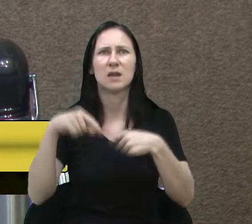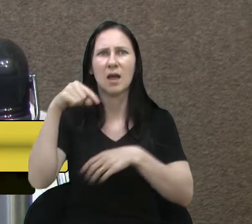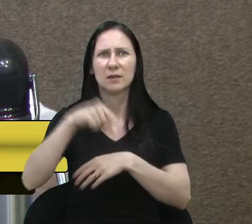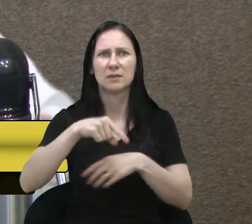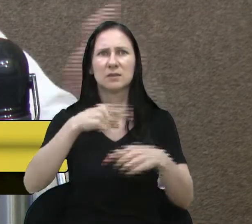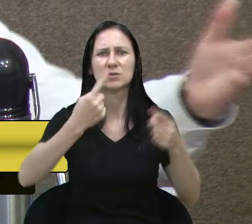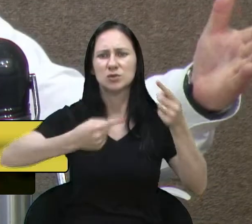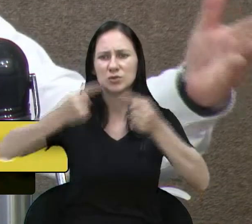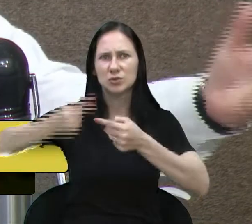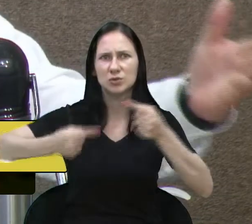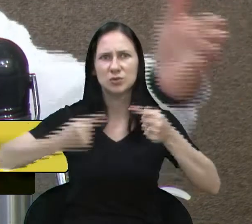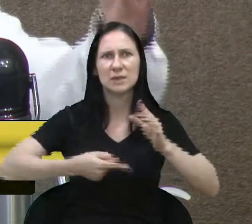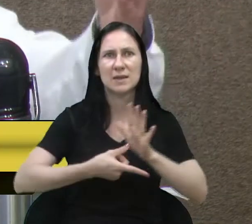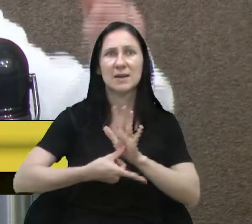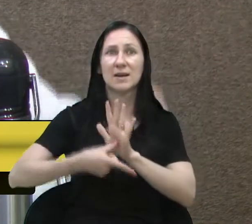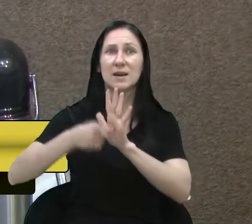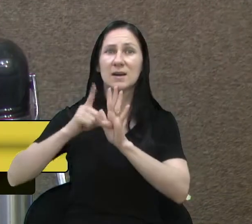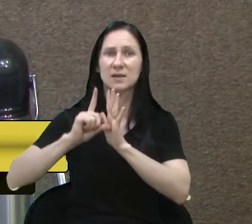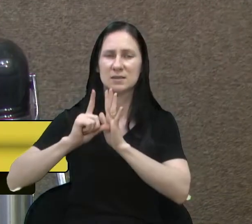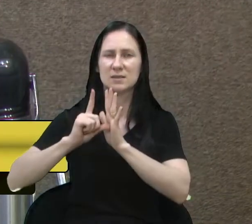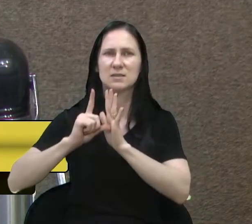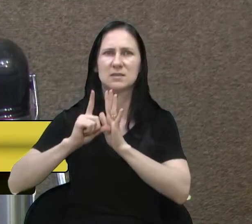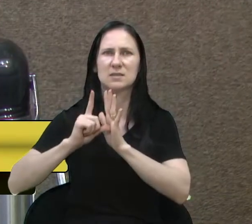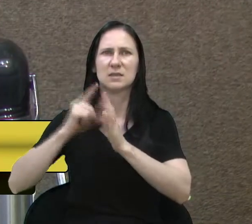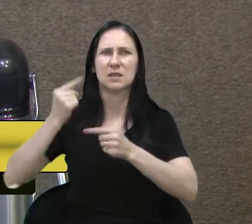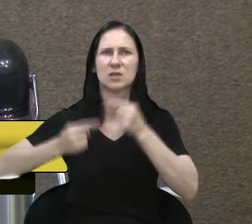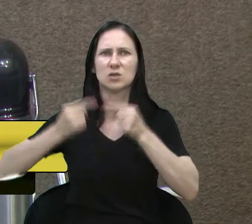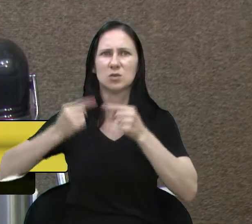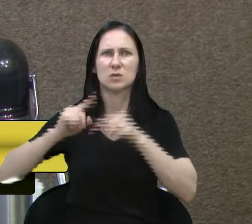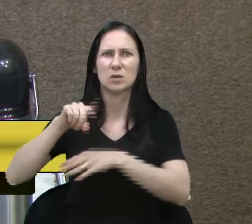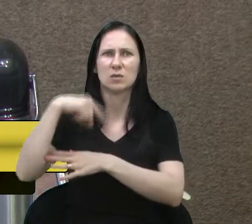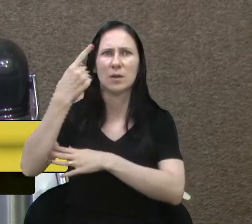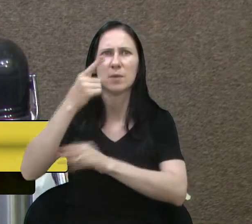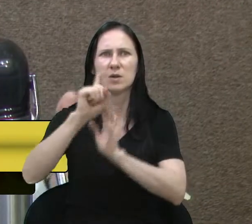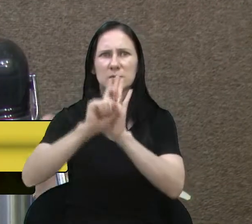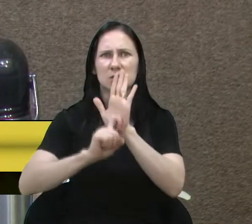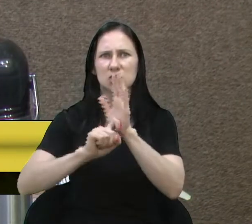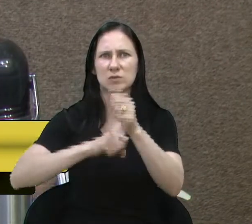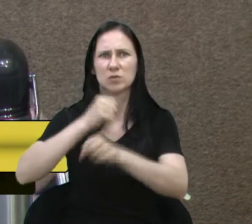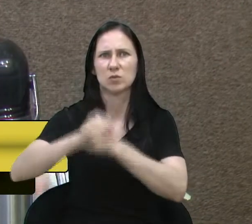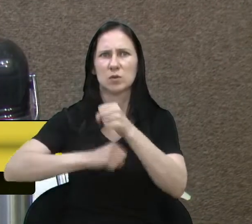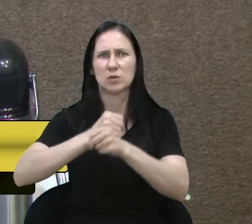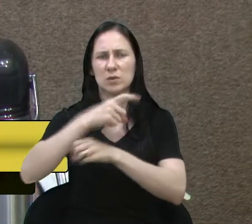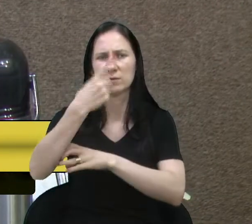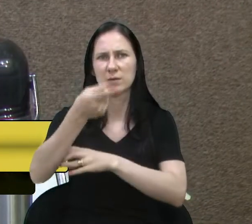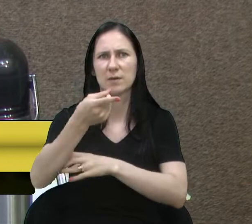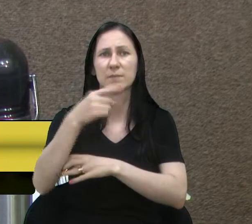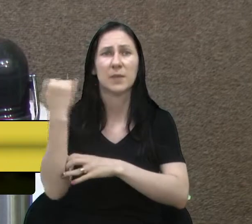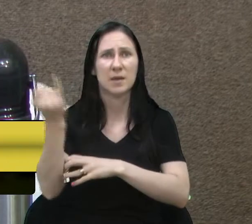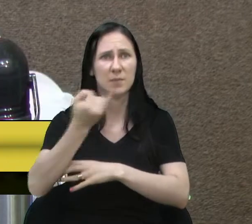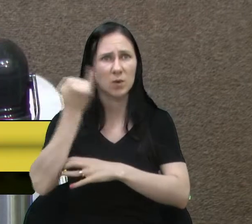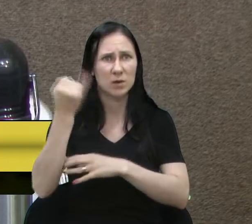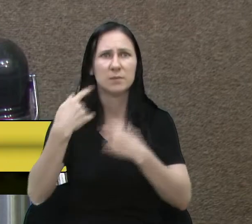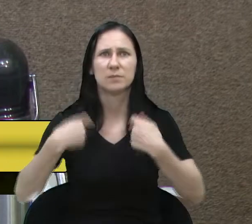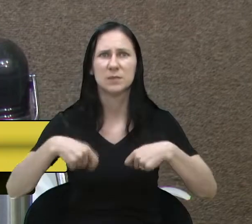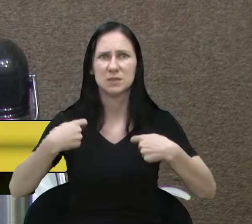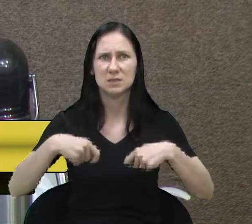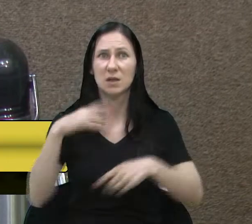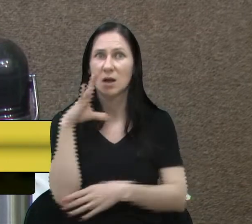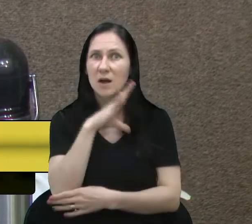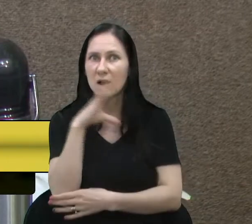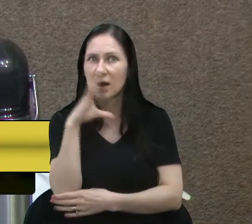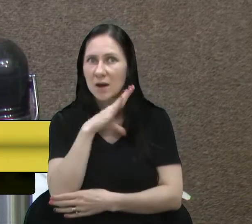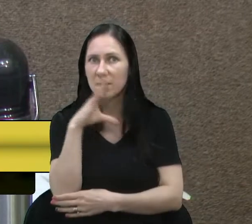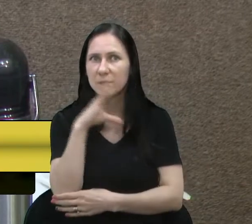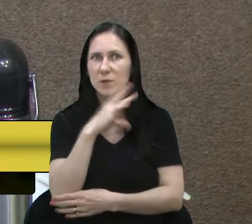preferência, antes da discussão da próxima tarifa, que será no ano que vem. Então, é importante, necessário e urgente,